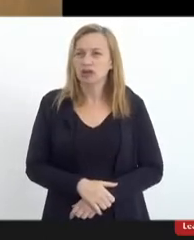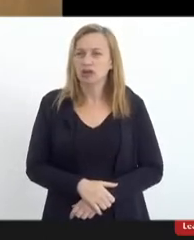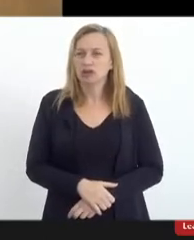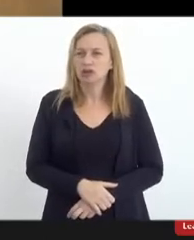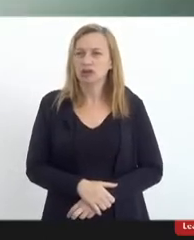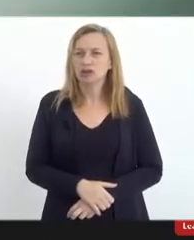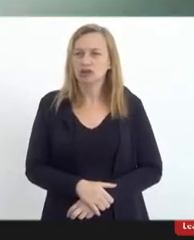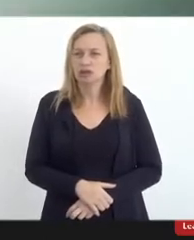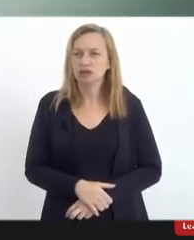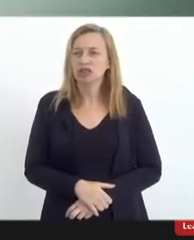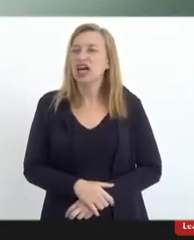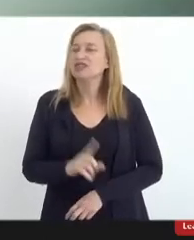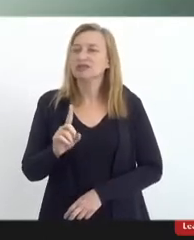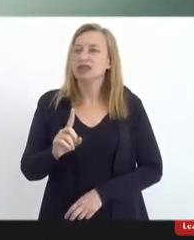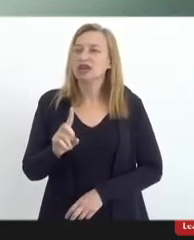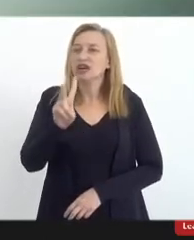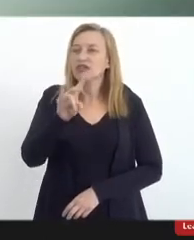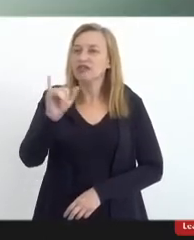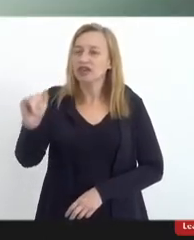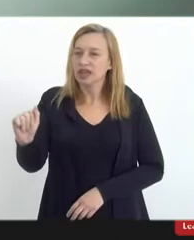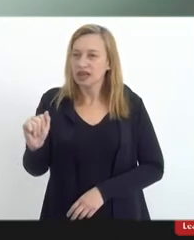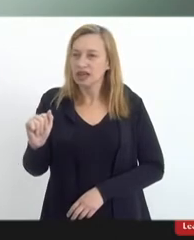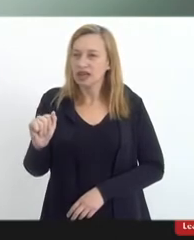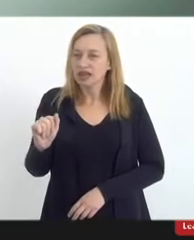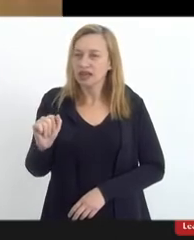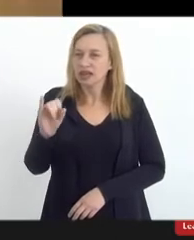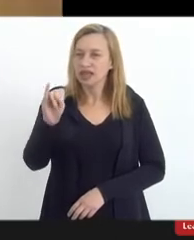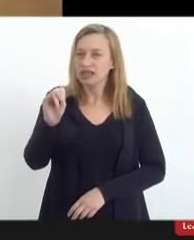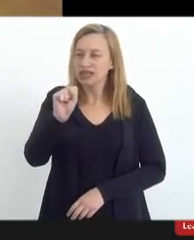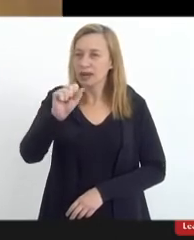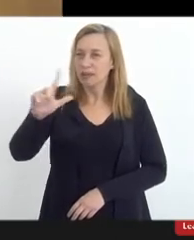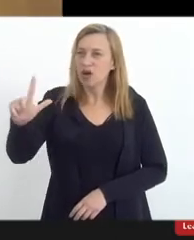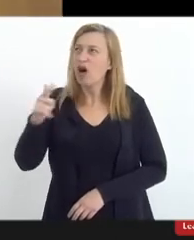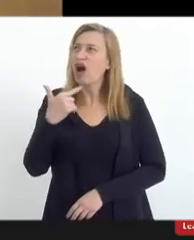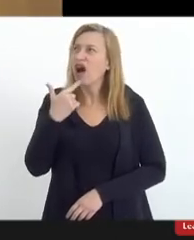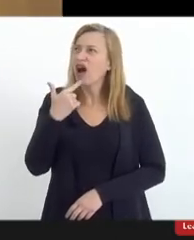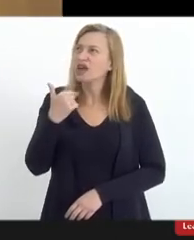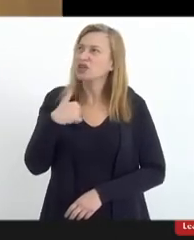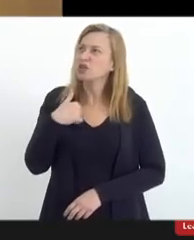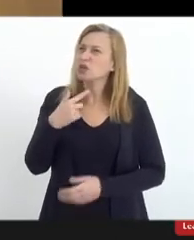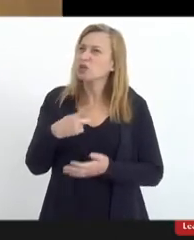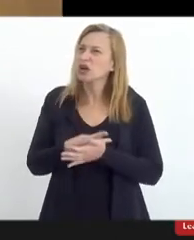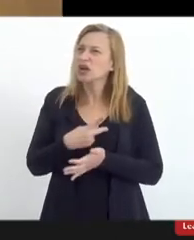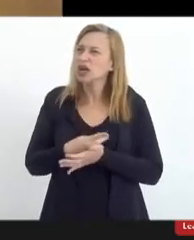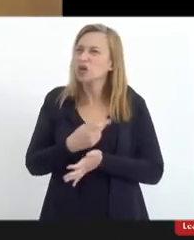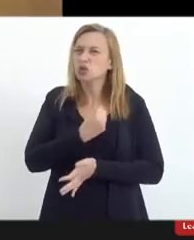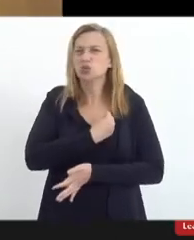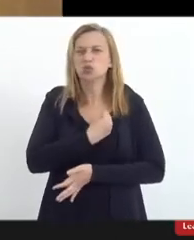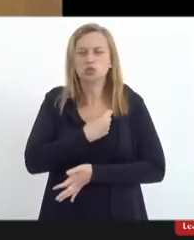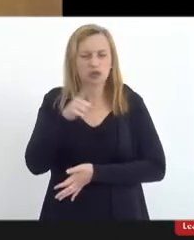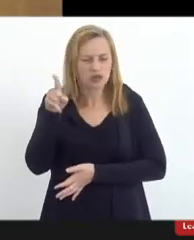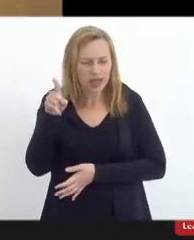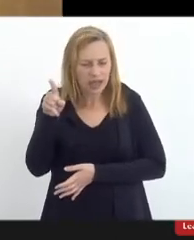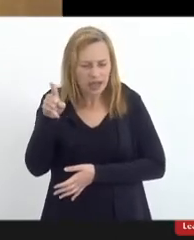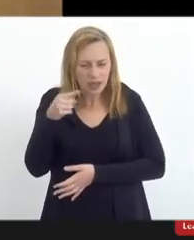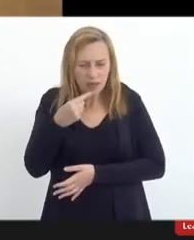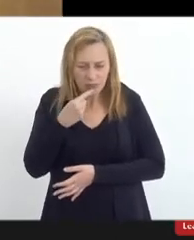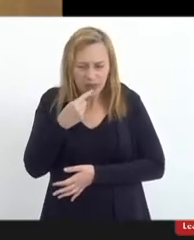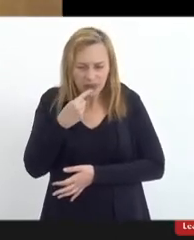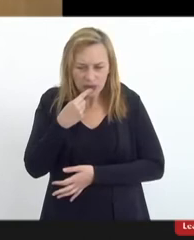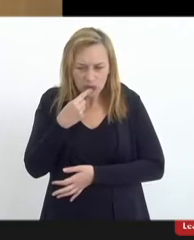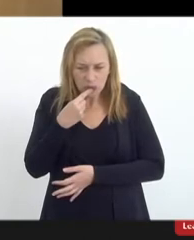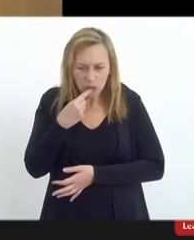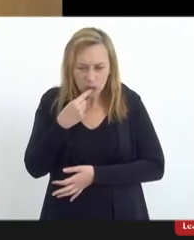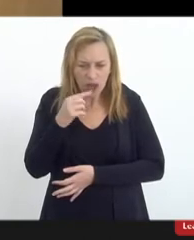É em Vila Isabel. É em Vila Isabel. Então, eu me enganei com o número. Fica ali perto do